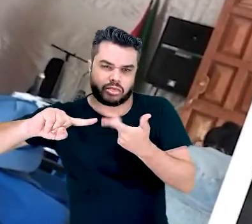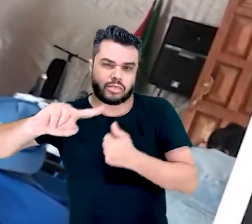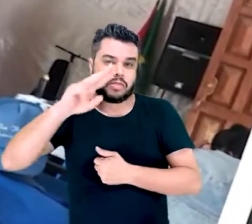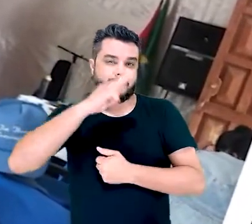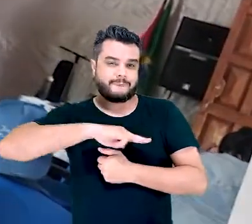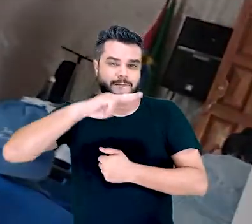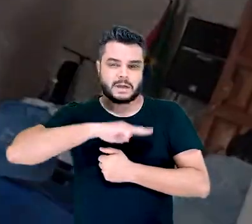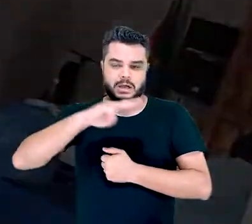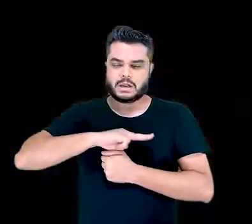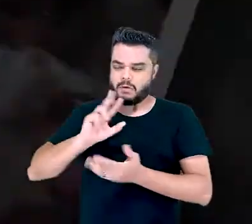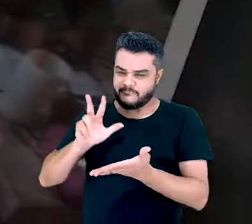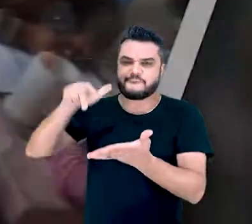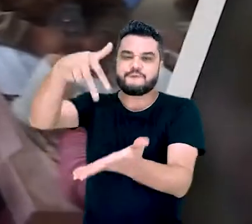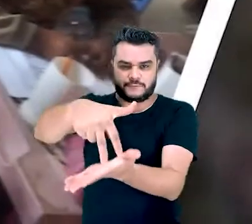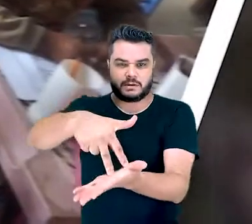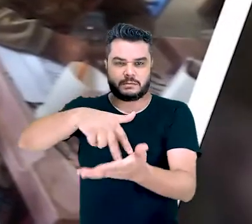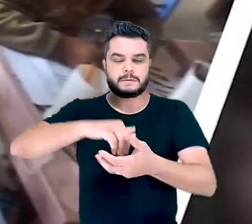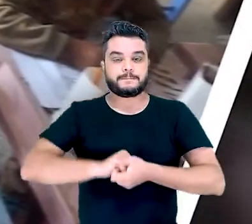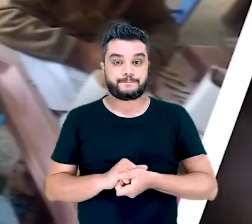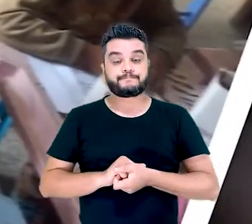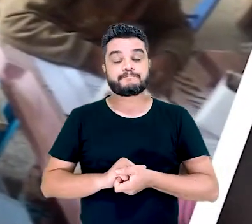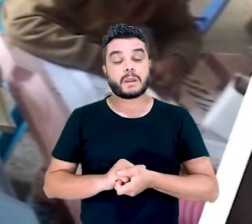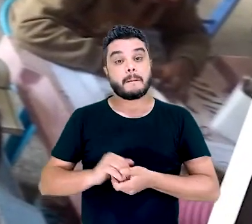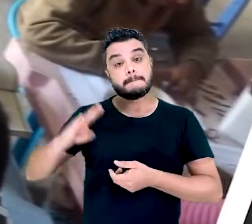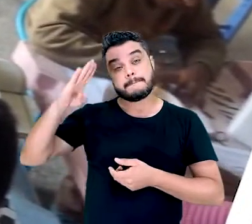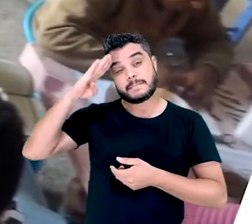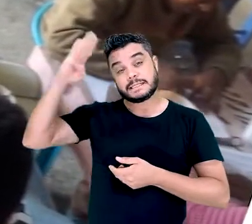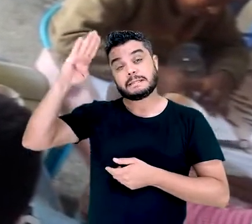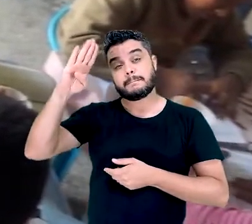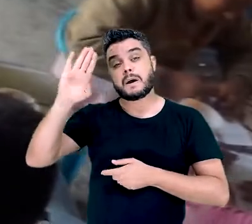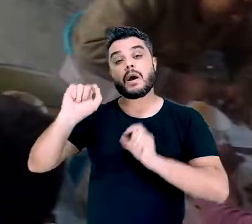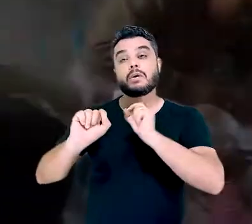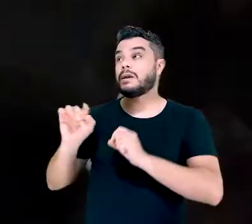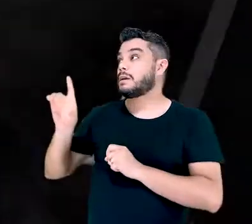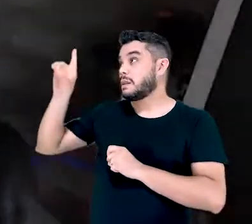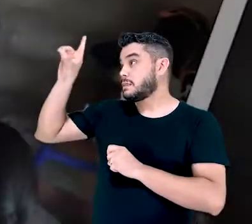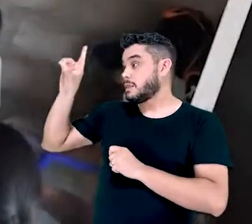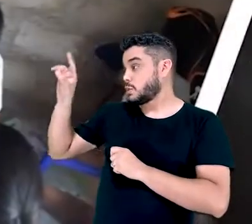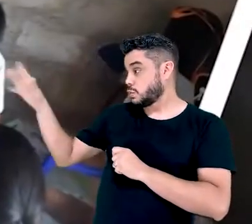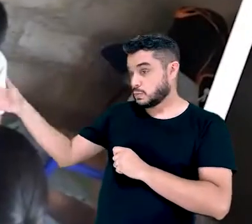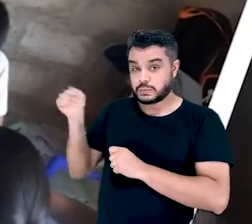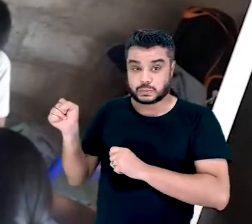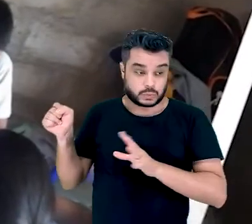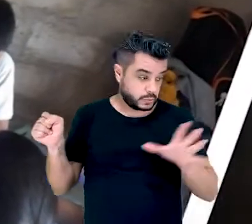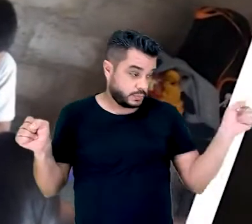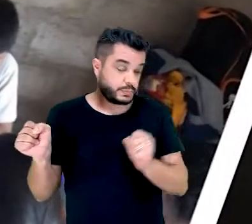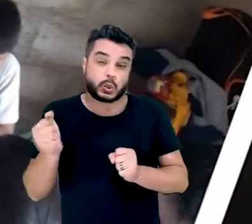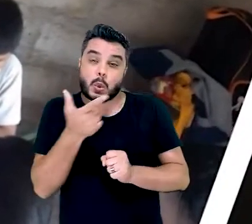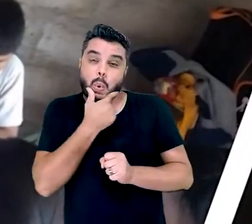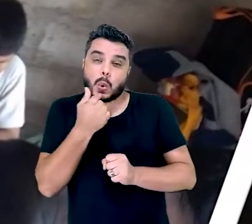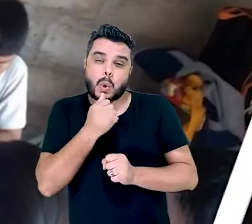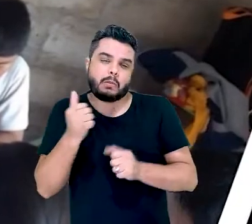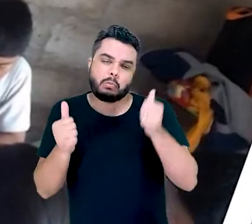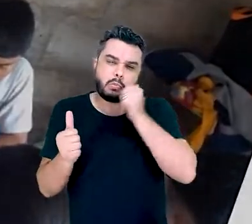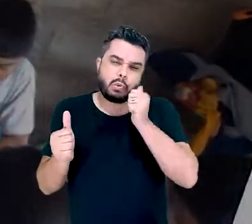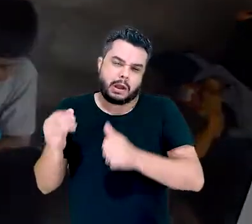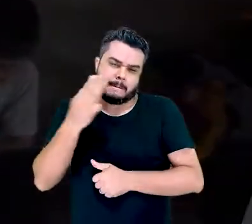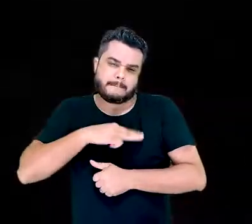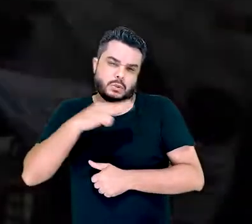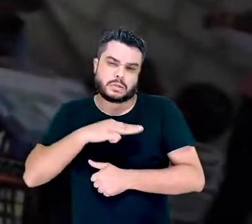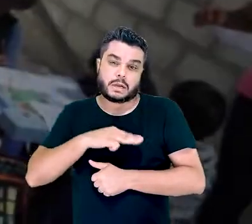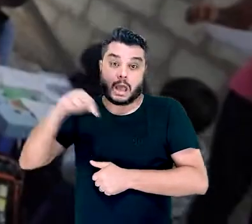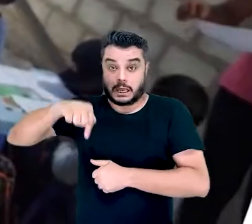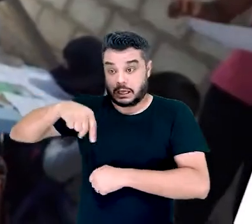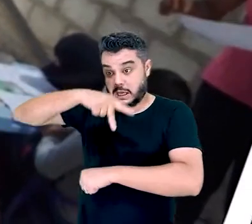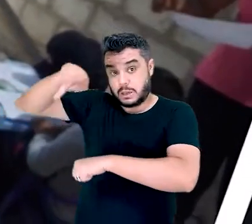enganjar no reino do Senhor. É isso. O principal motivo é esse, que Deus levante obreiros, seja aqui no Peru ou que